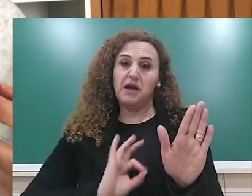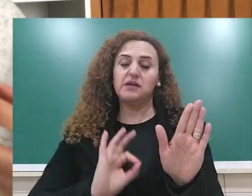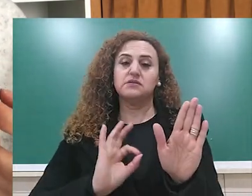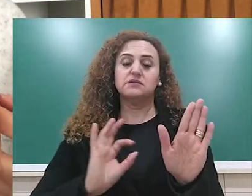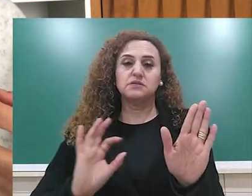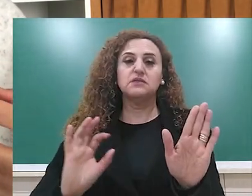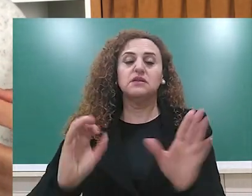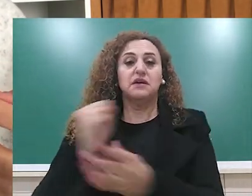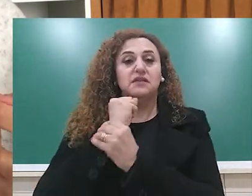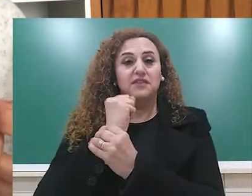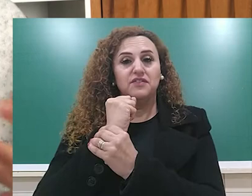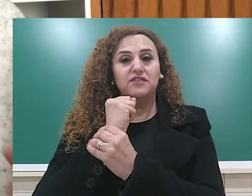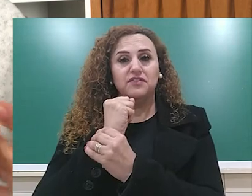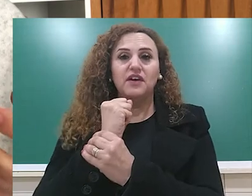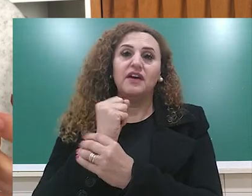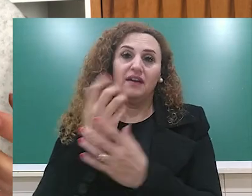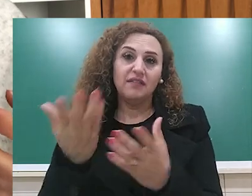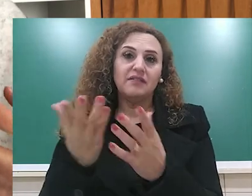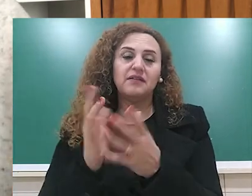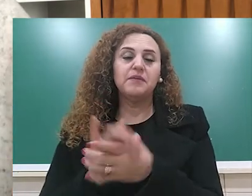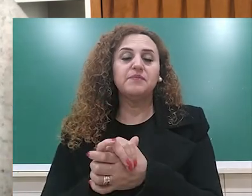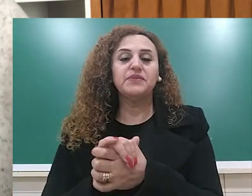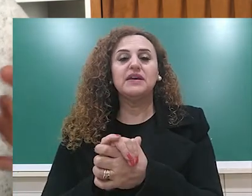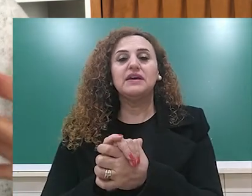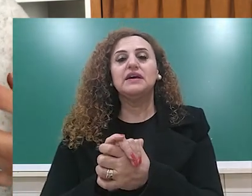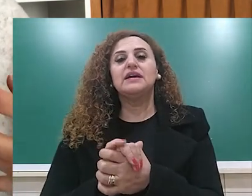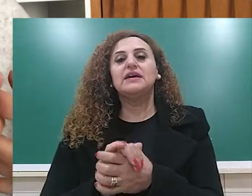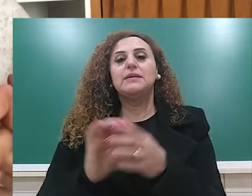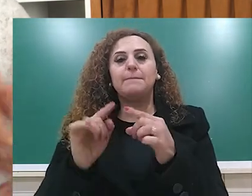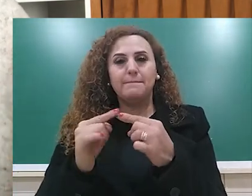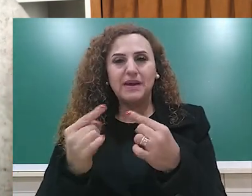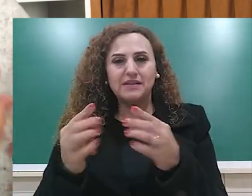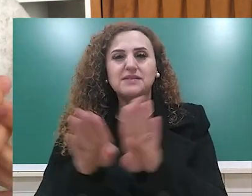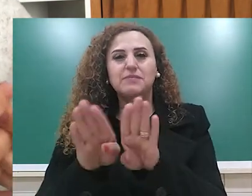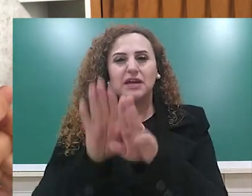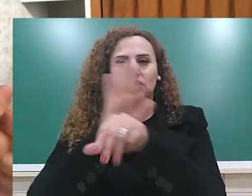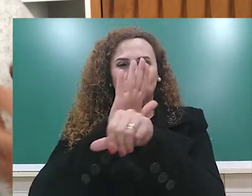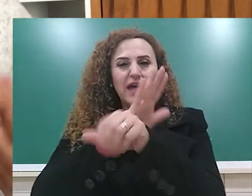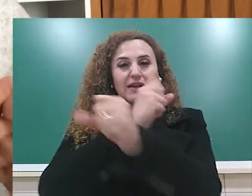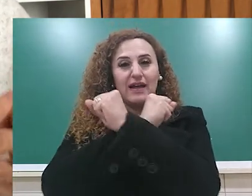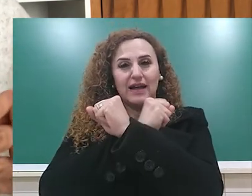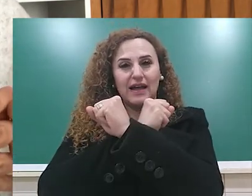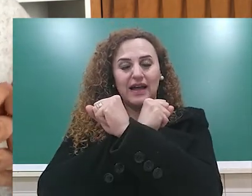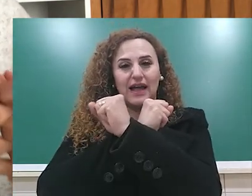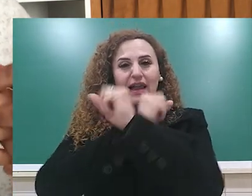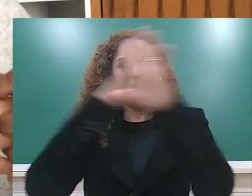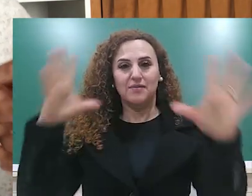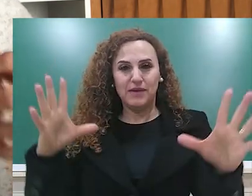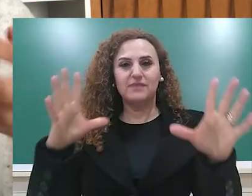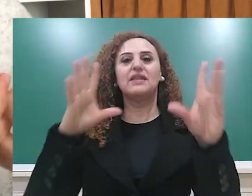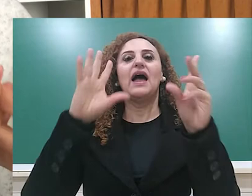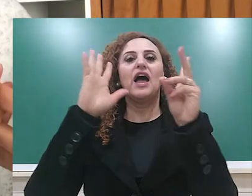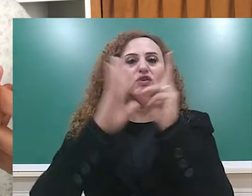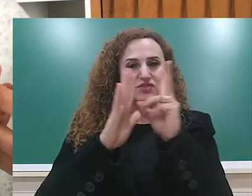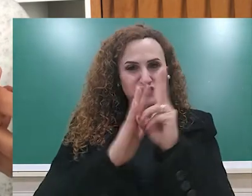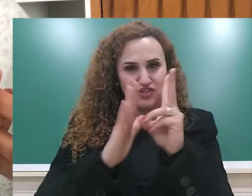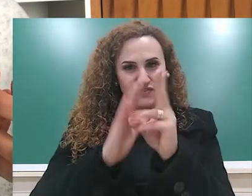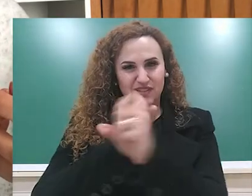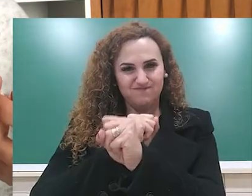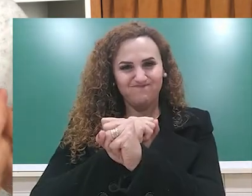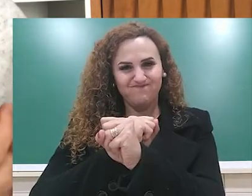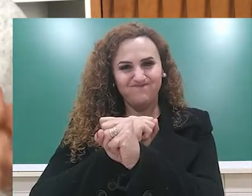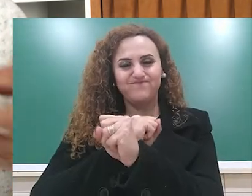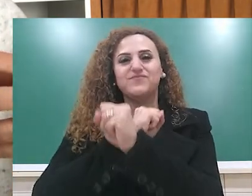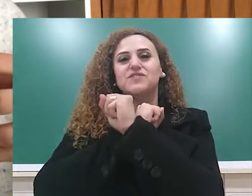indígenas, né, da escravização, mas a gente também tem essa característica que deve ser